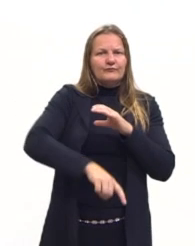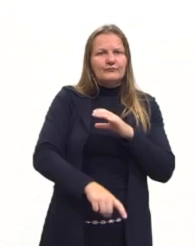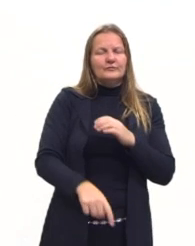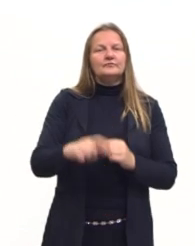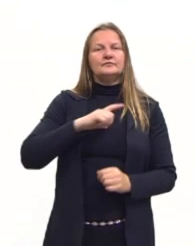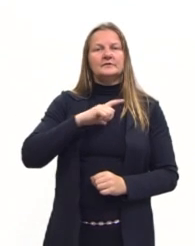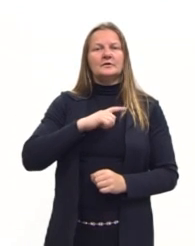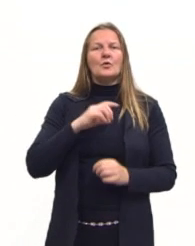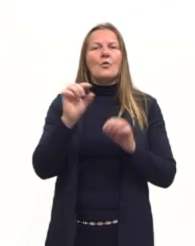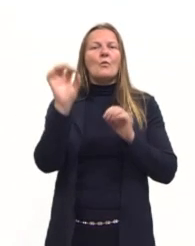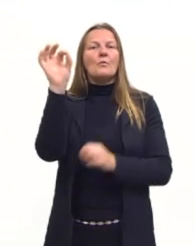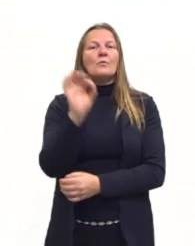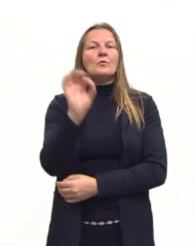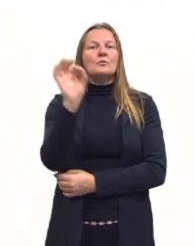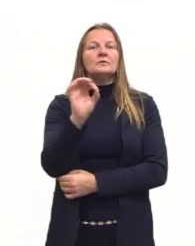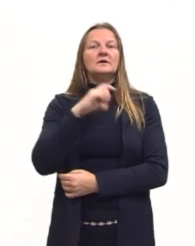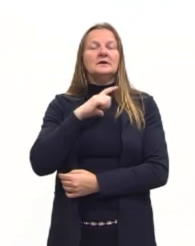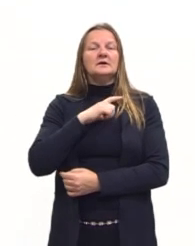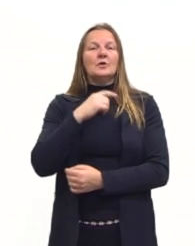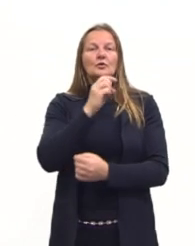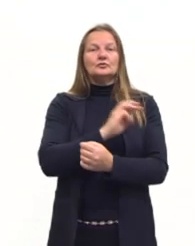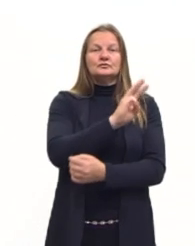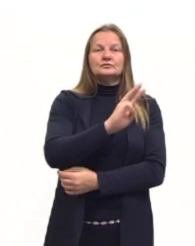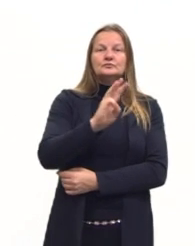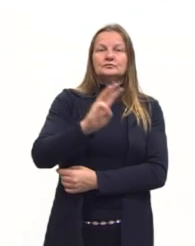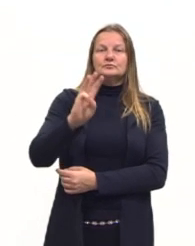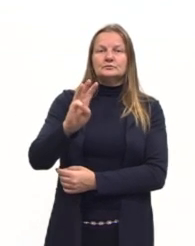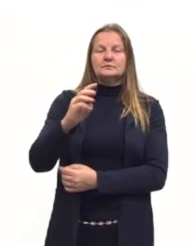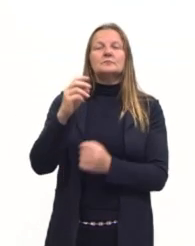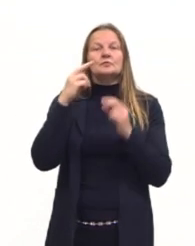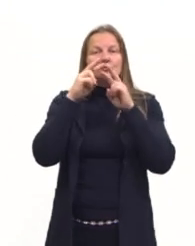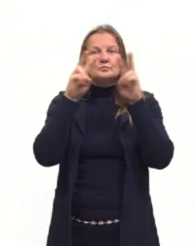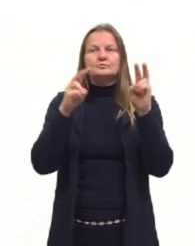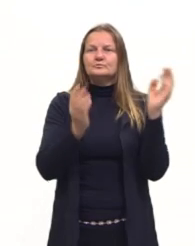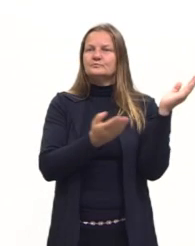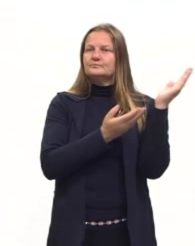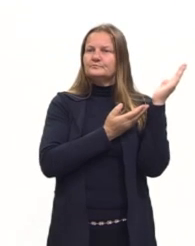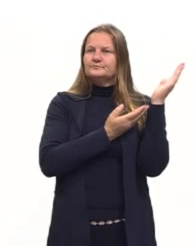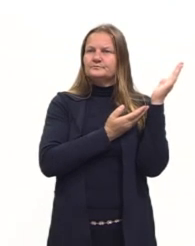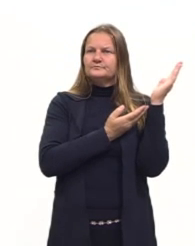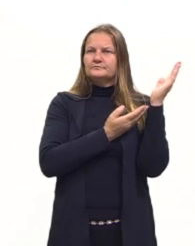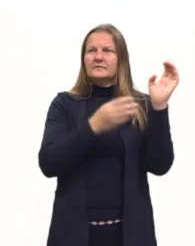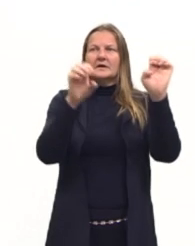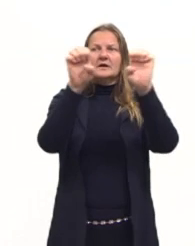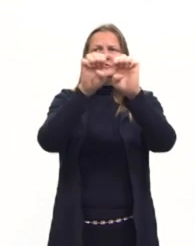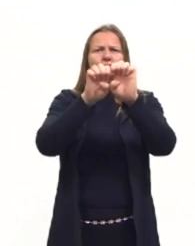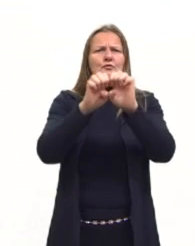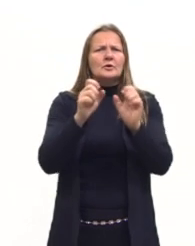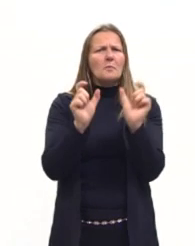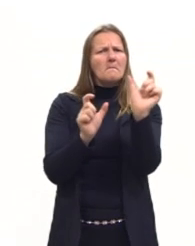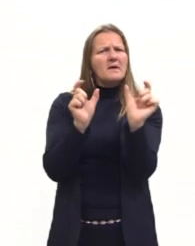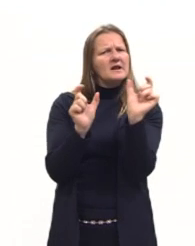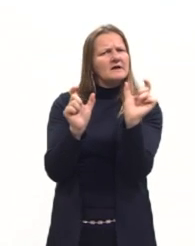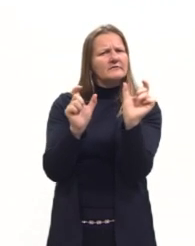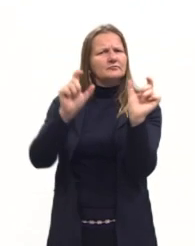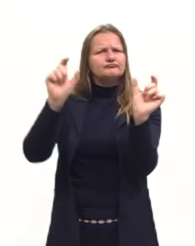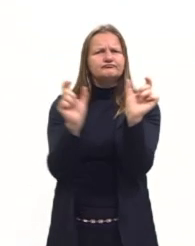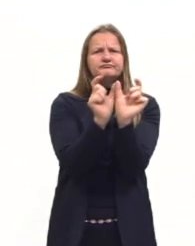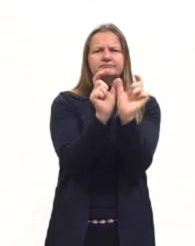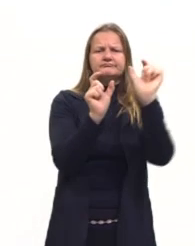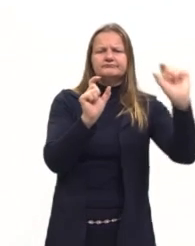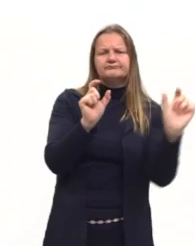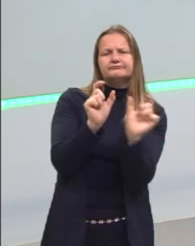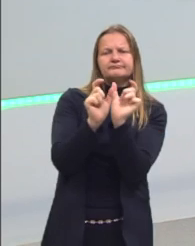outra porcentagem que eu encontrei em outro site, a gente vai ter estrutura e formação de palavras com 23